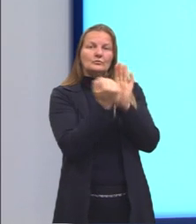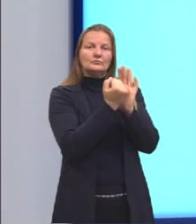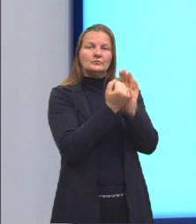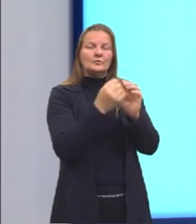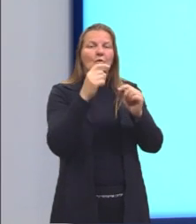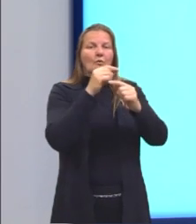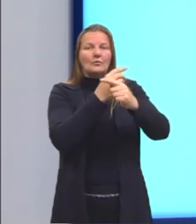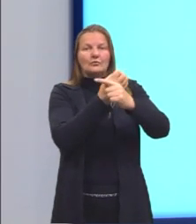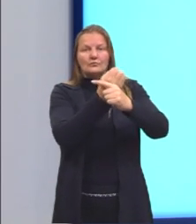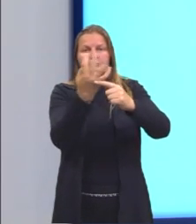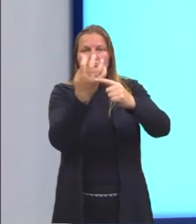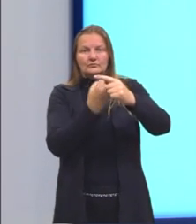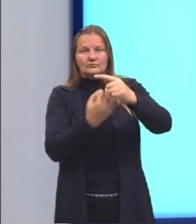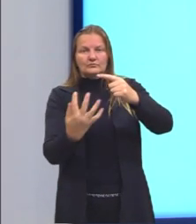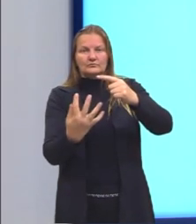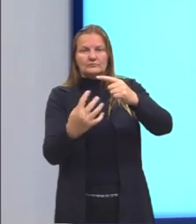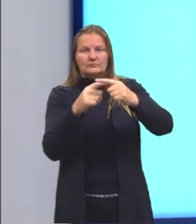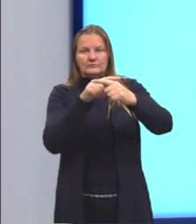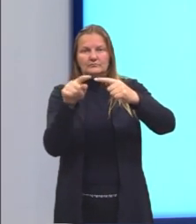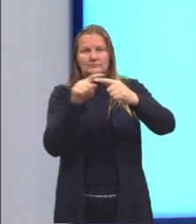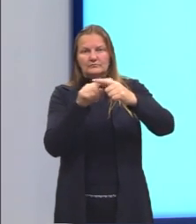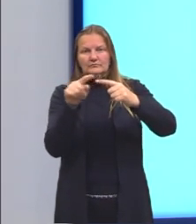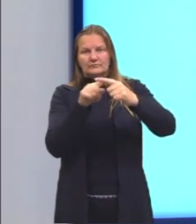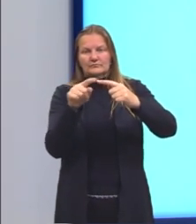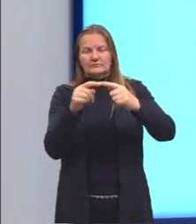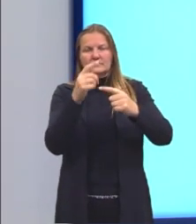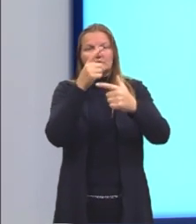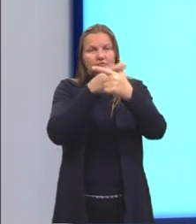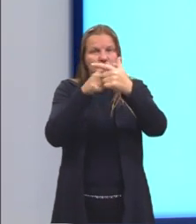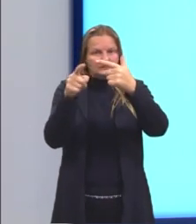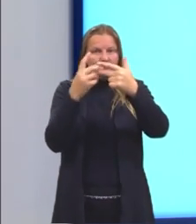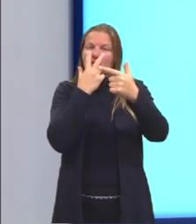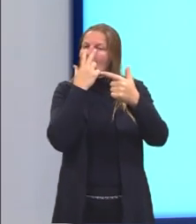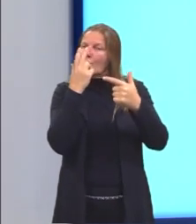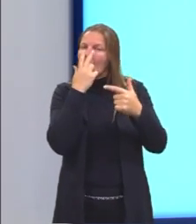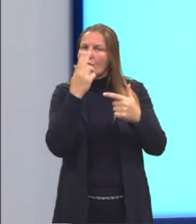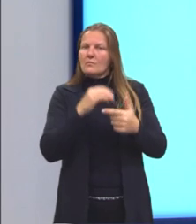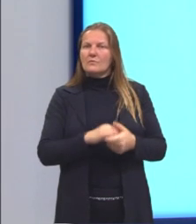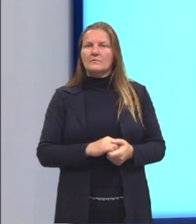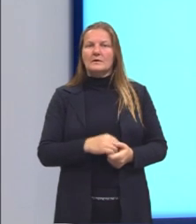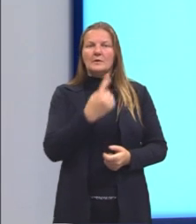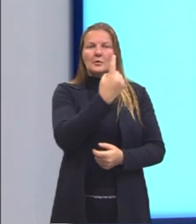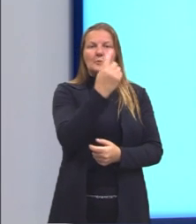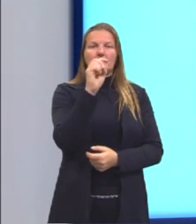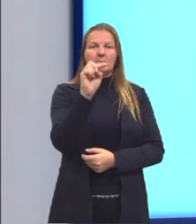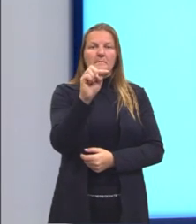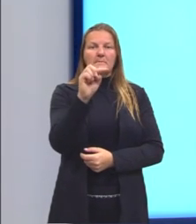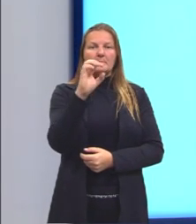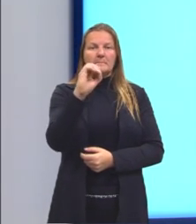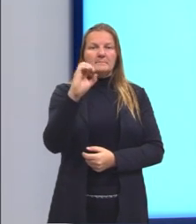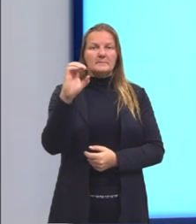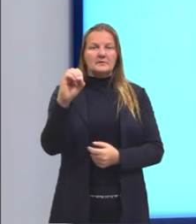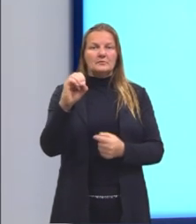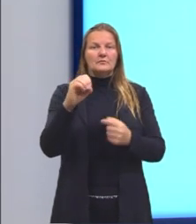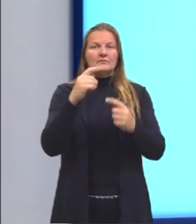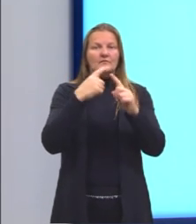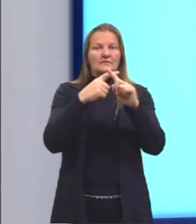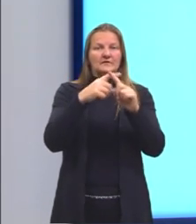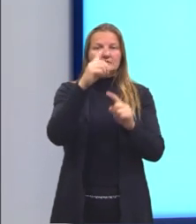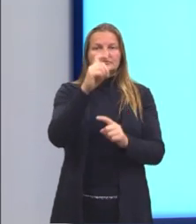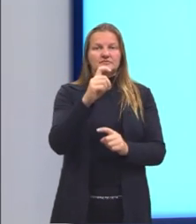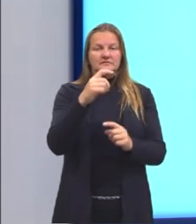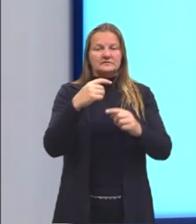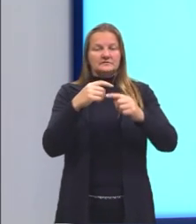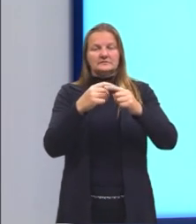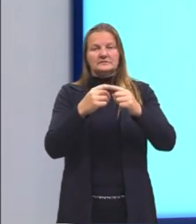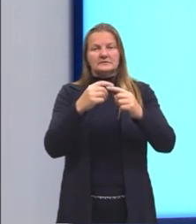fracionária, né? Utilizando a barra da divisão. Então, aqui nós temos mil vezes X sobre